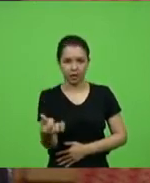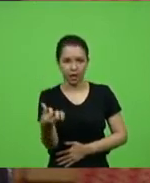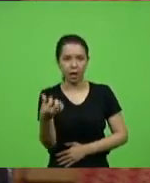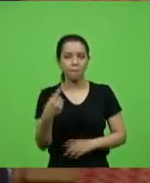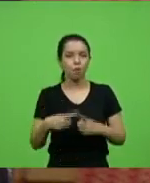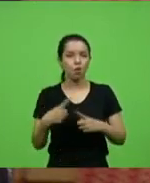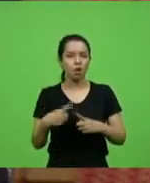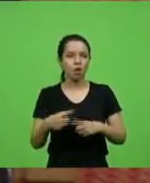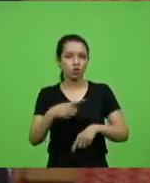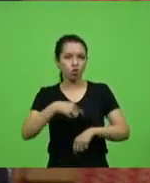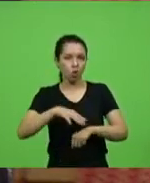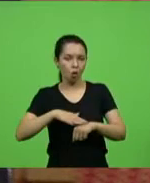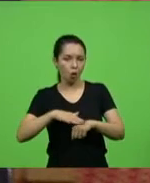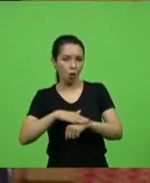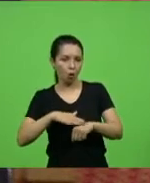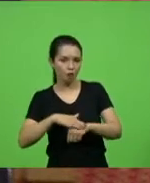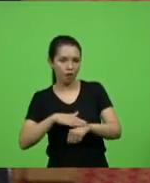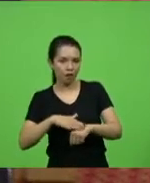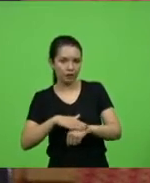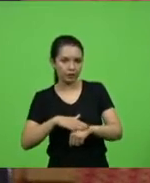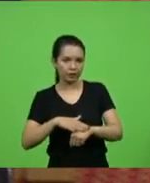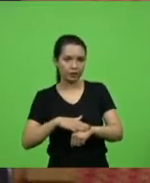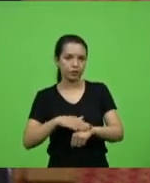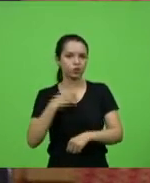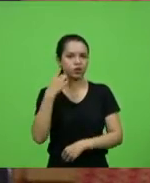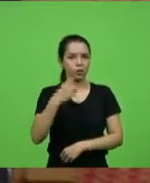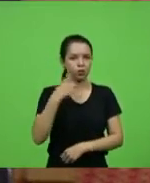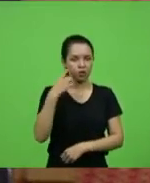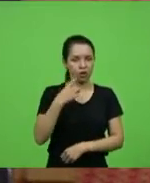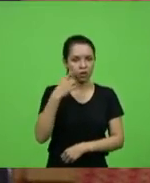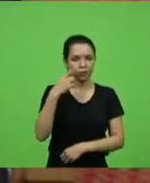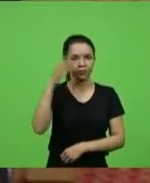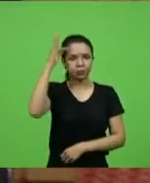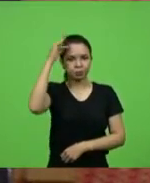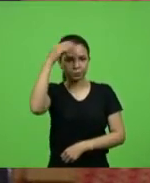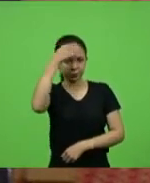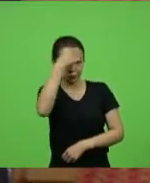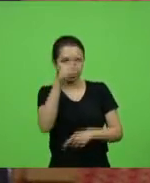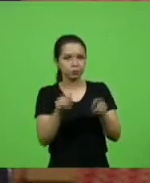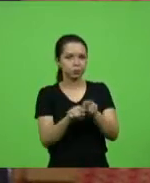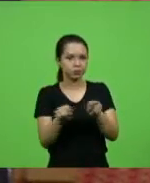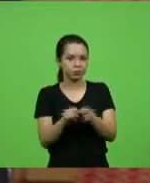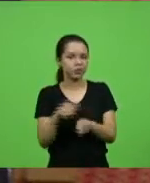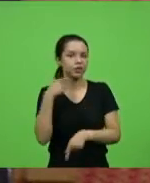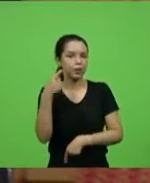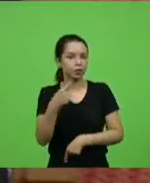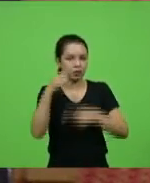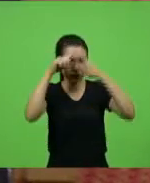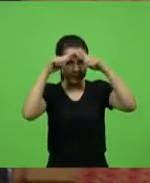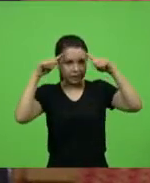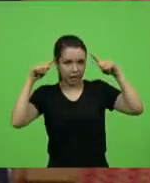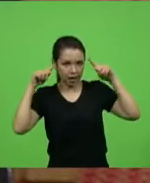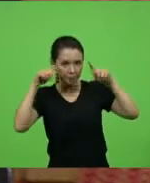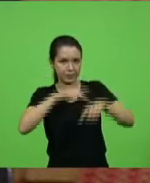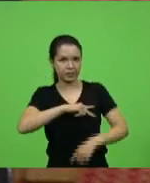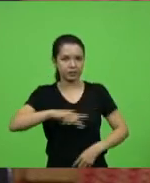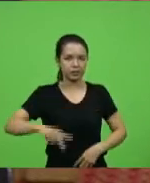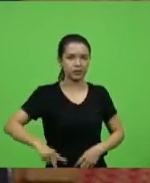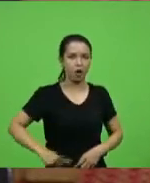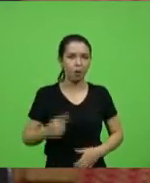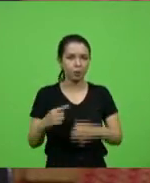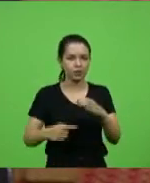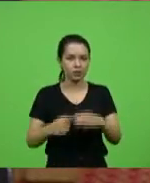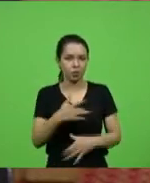com o deputado Fabiano e com o deputado Sareta, presidente da nossa Comissão de